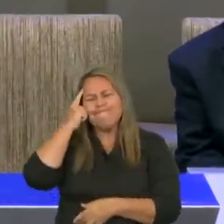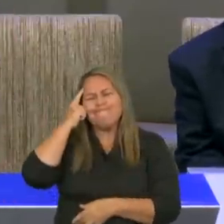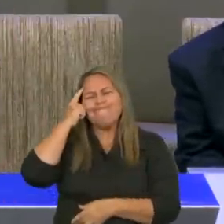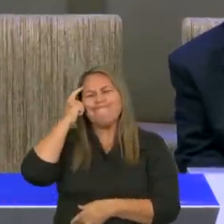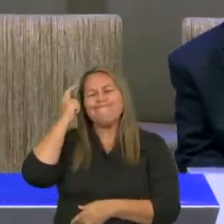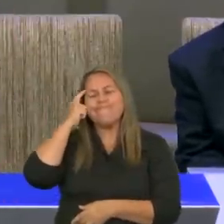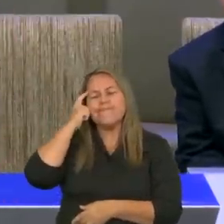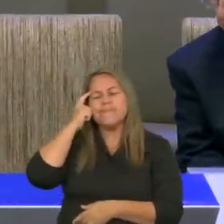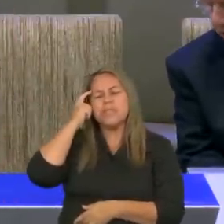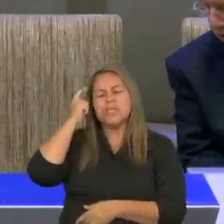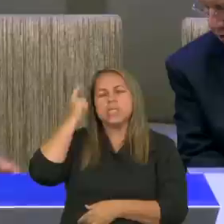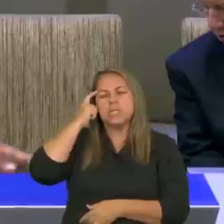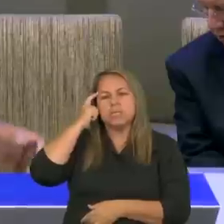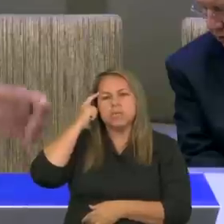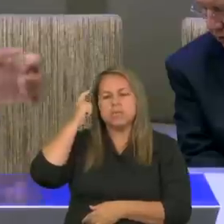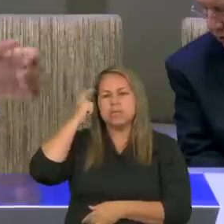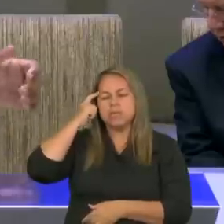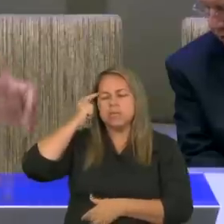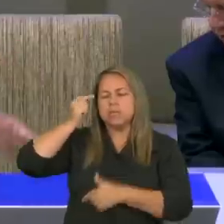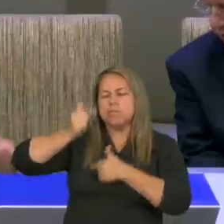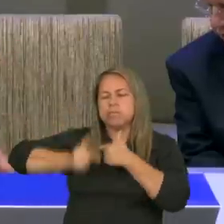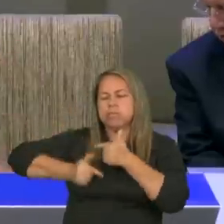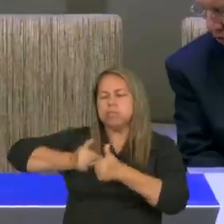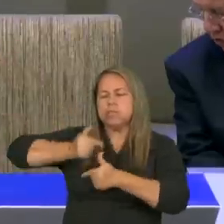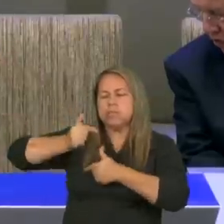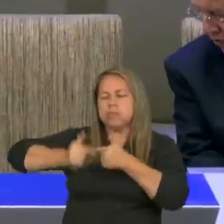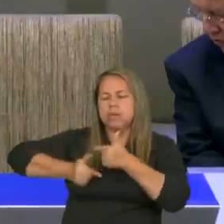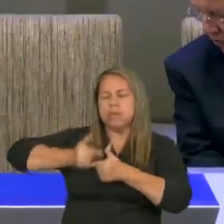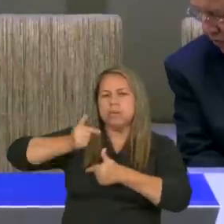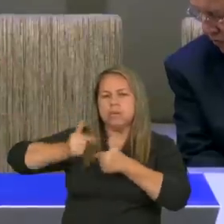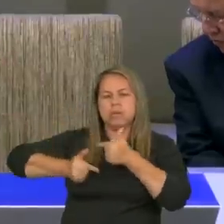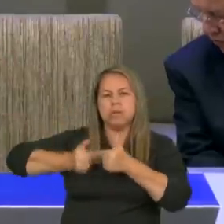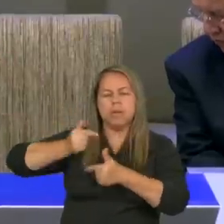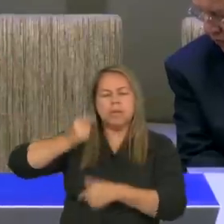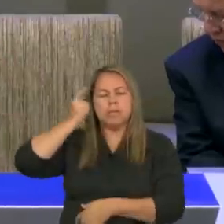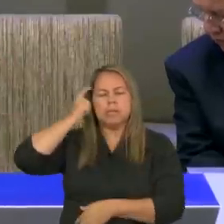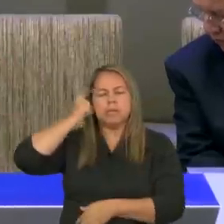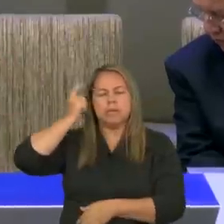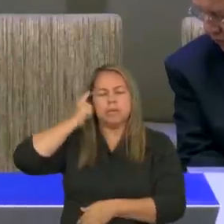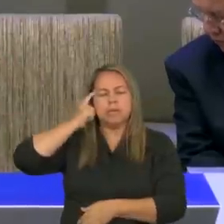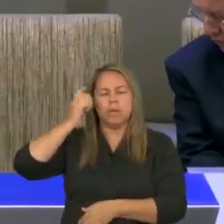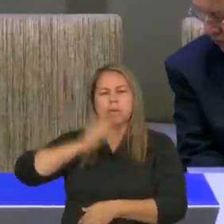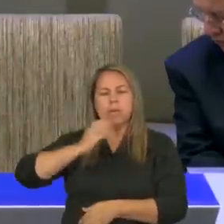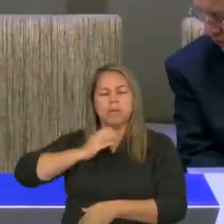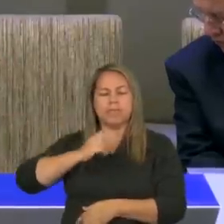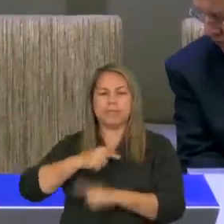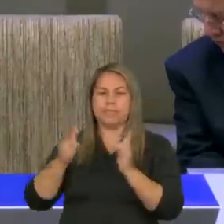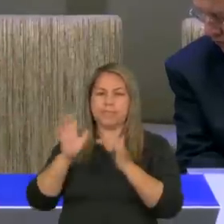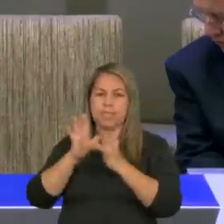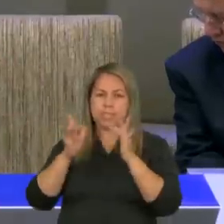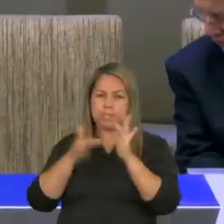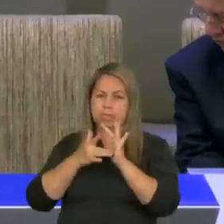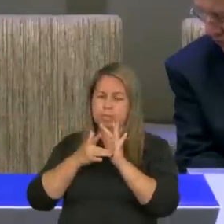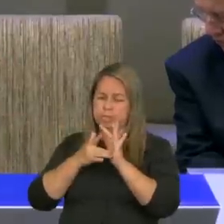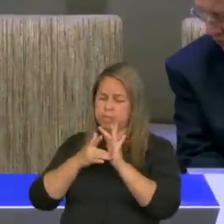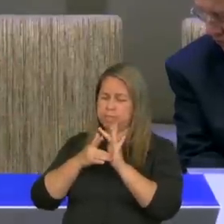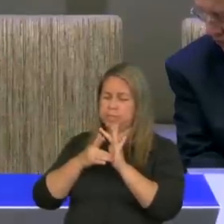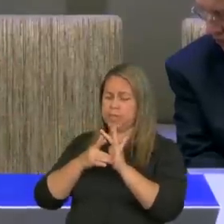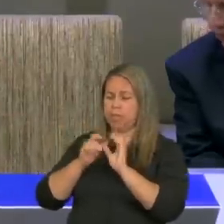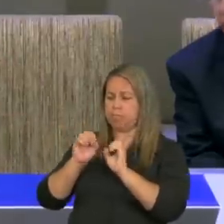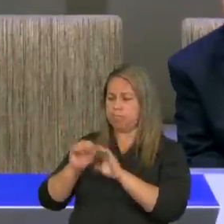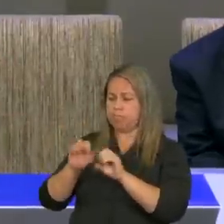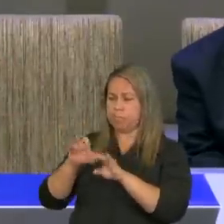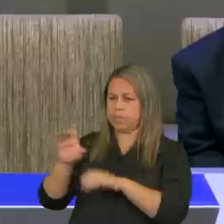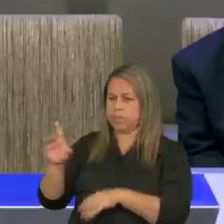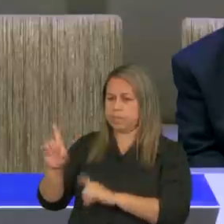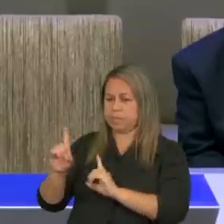a trabalhar em uma velocidade altíssima. Jesus estava falando para discípulos que